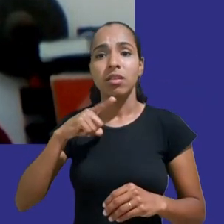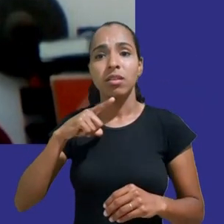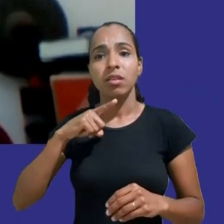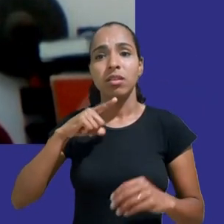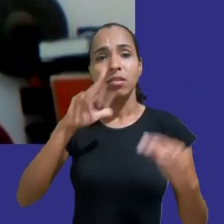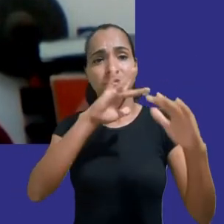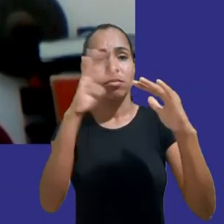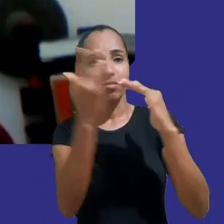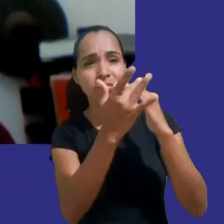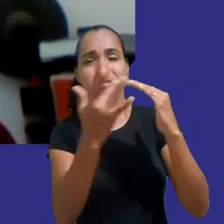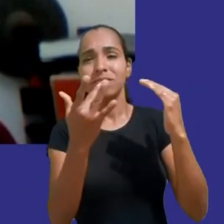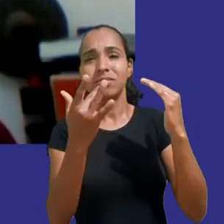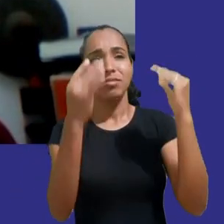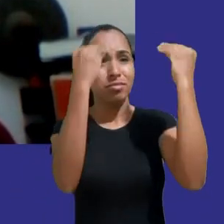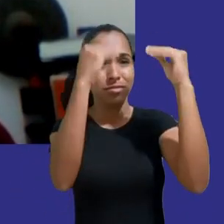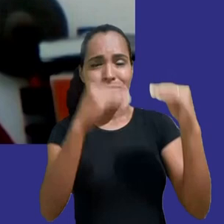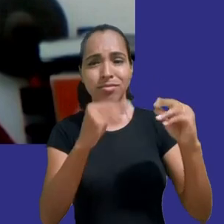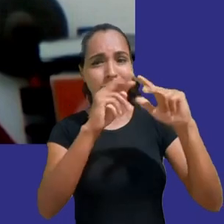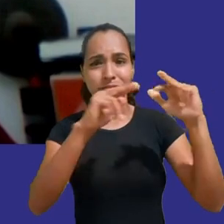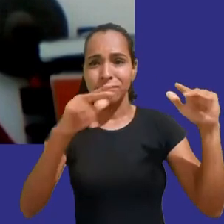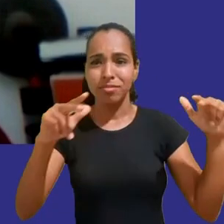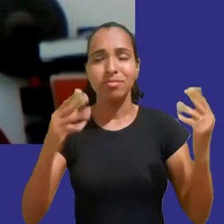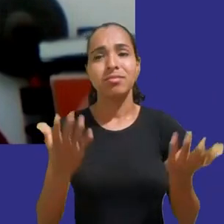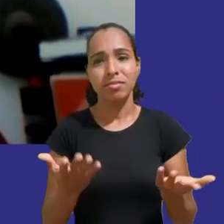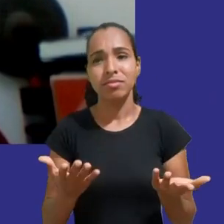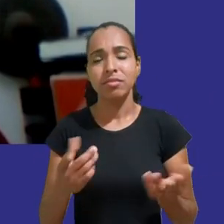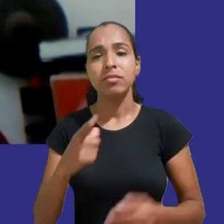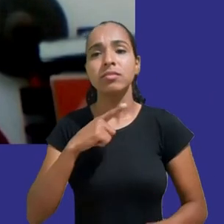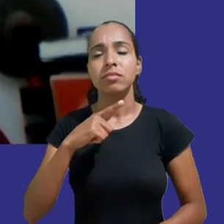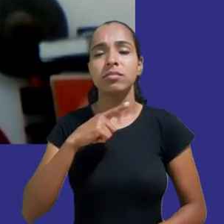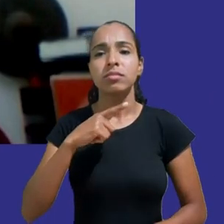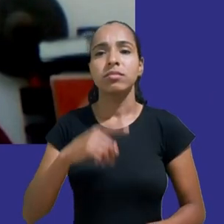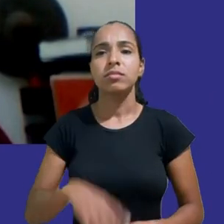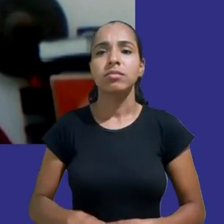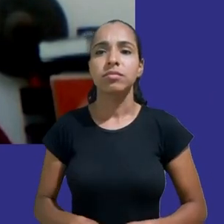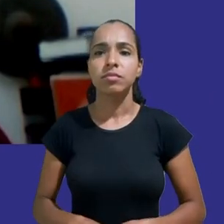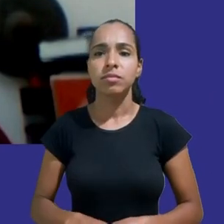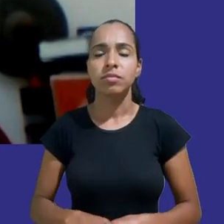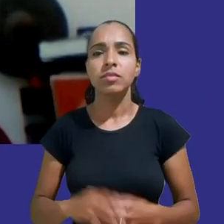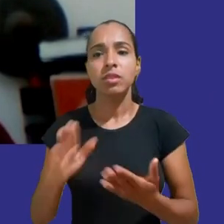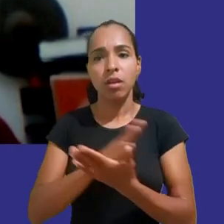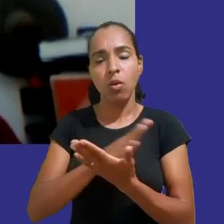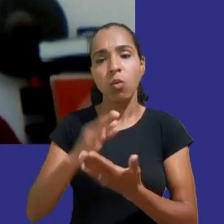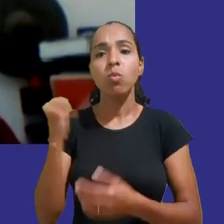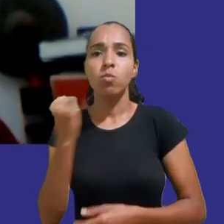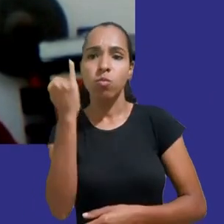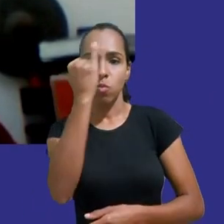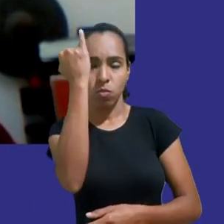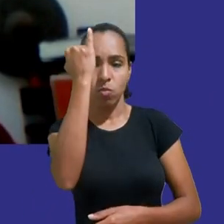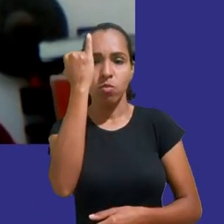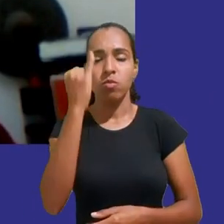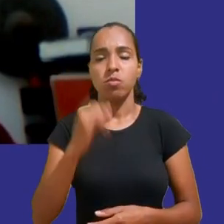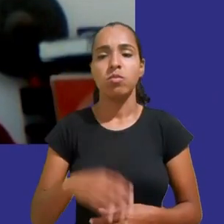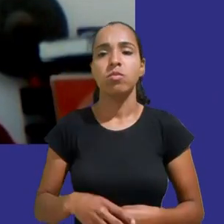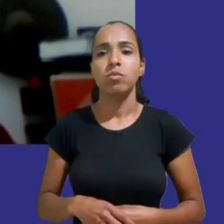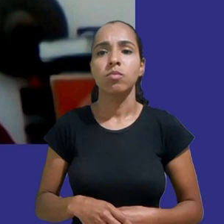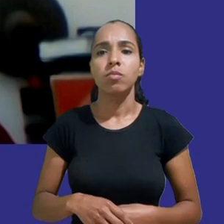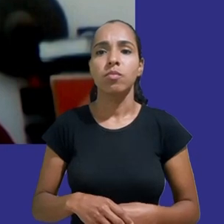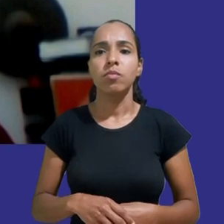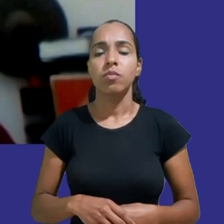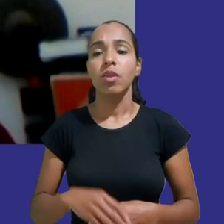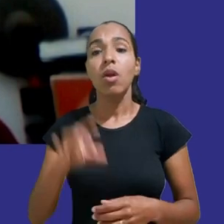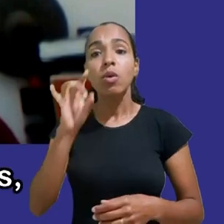diversas cláusulas muitas delas fundamentais desde a coleta desde legal de dados e não apenas em relação às crianças